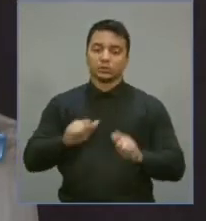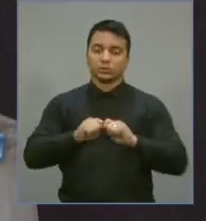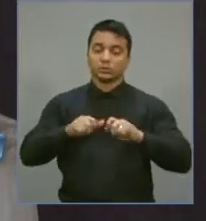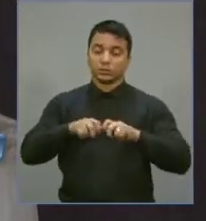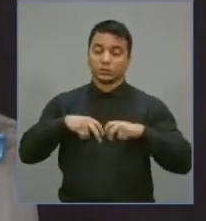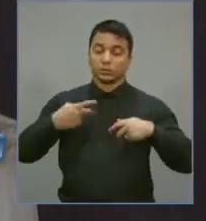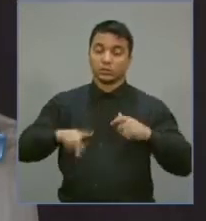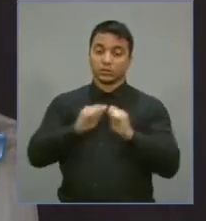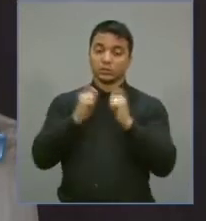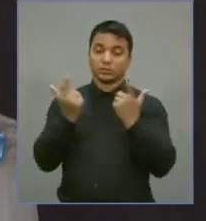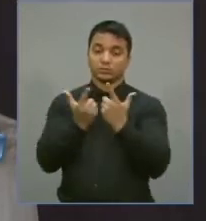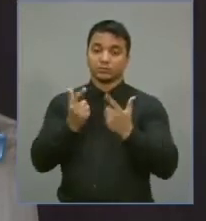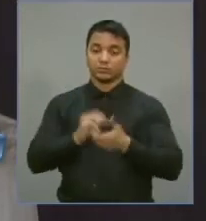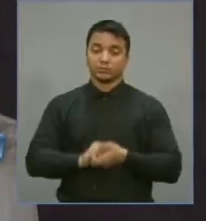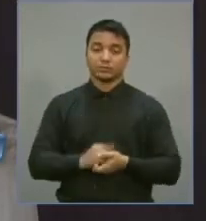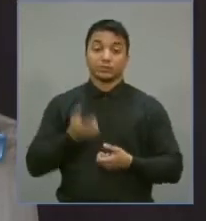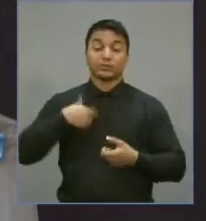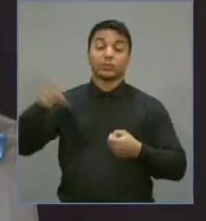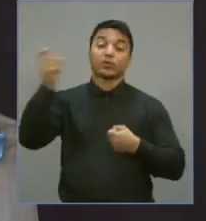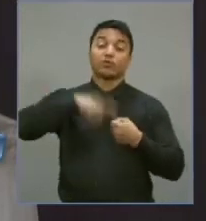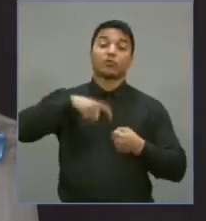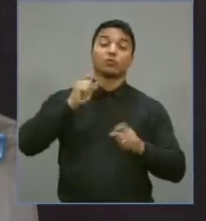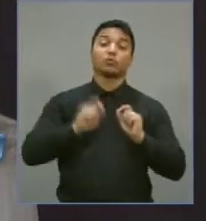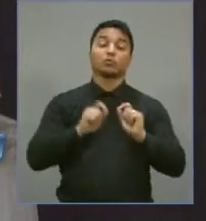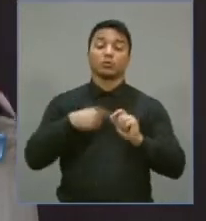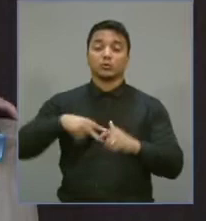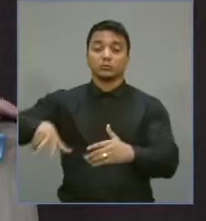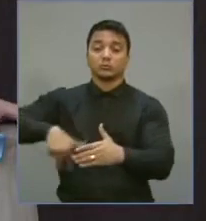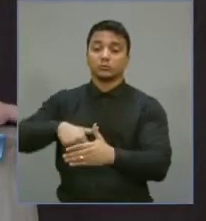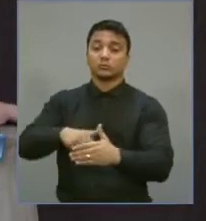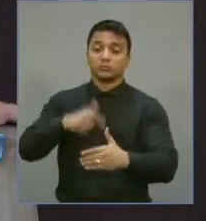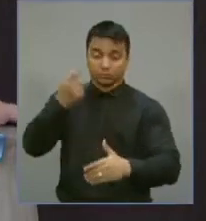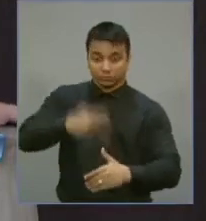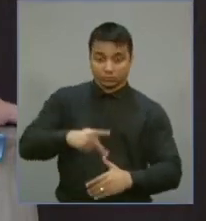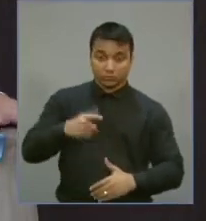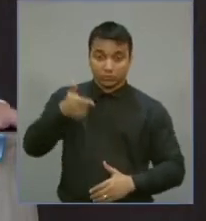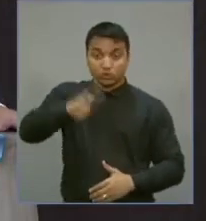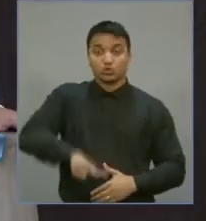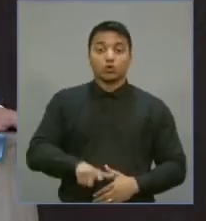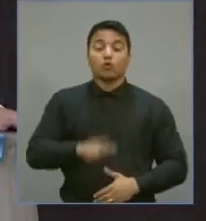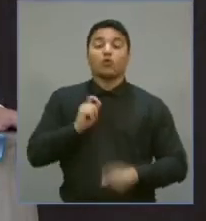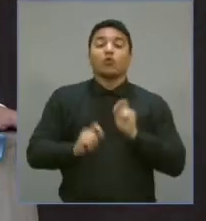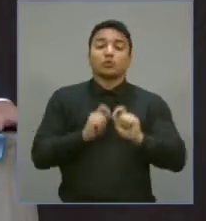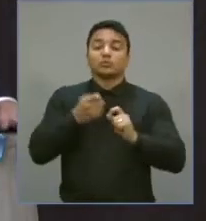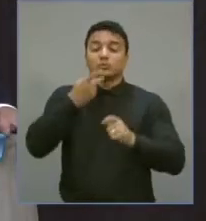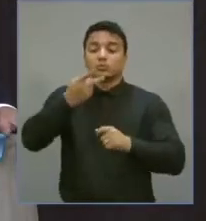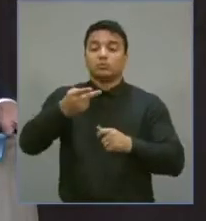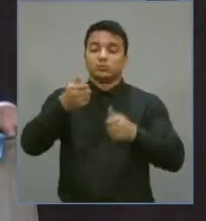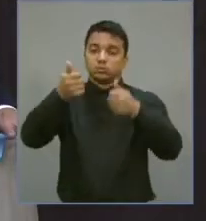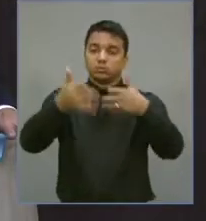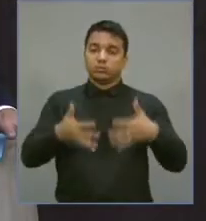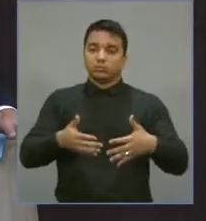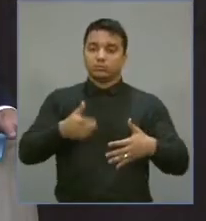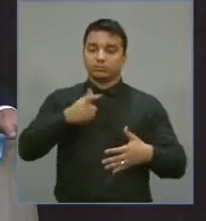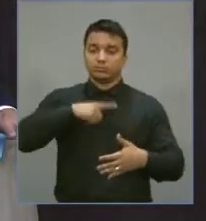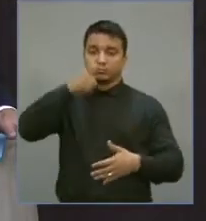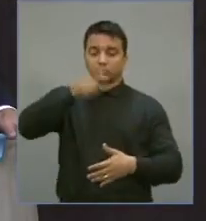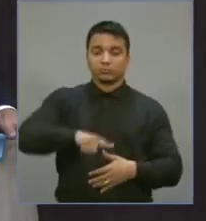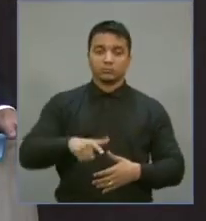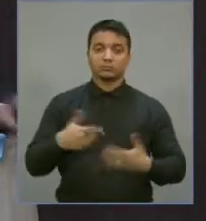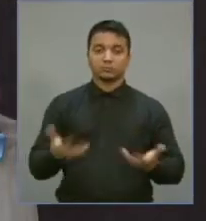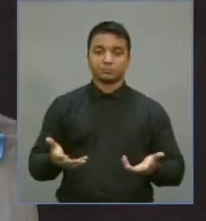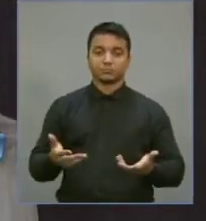Quero voltar aqui à tribuna da Casa para, mais uma vez,